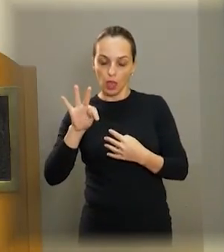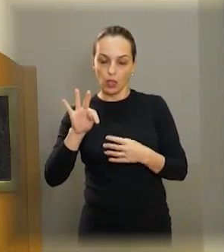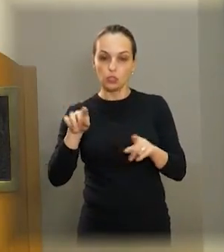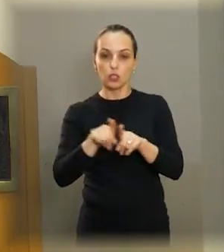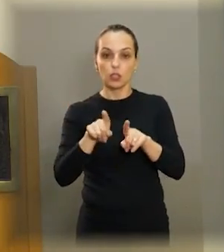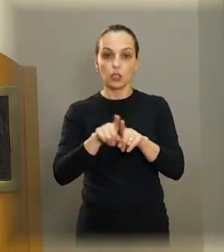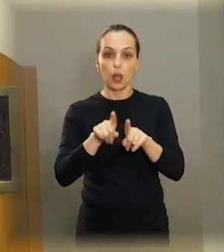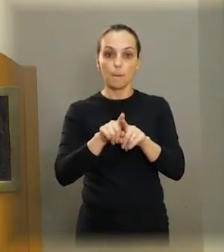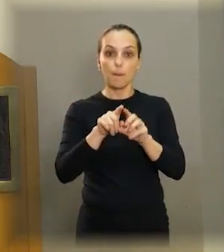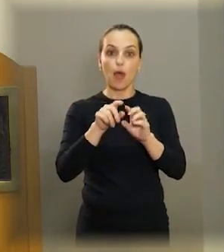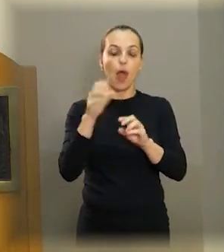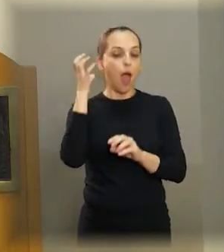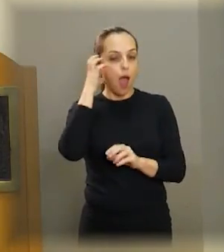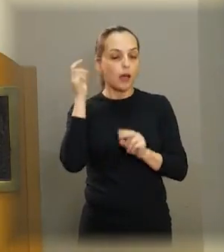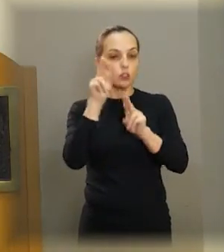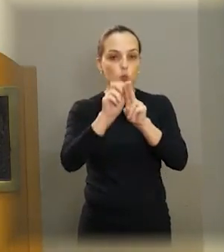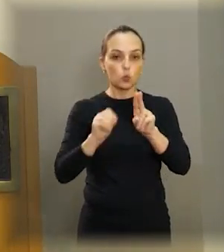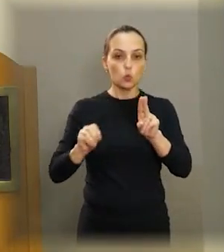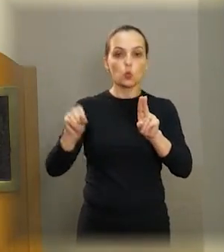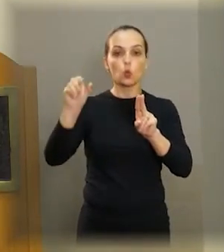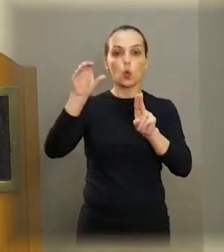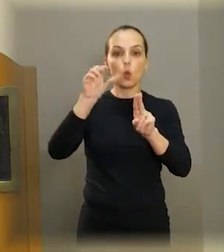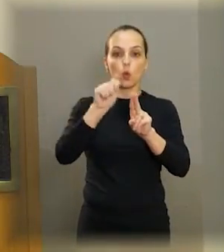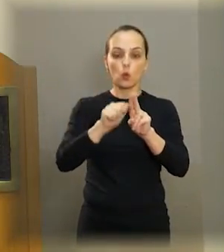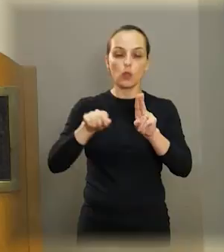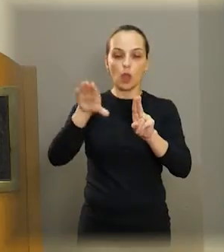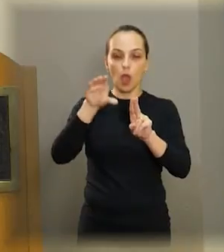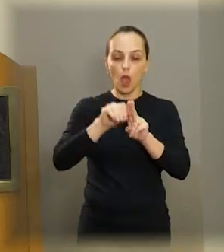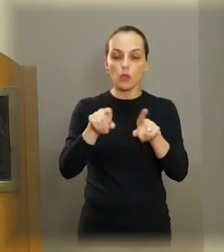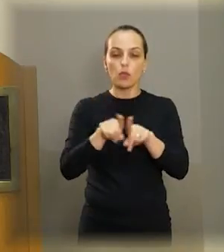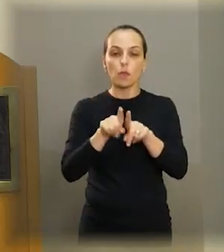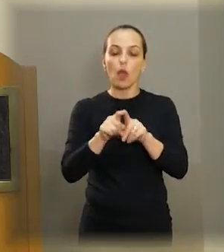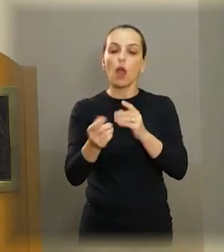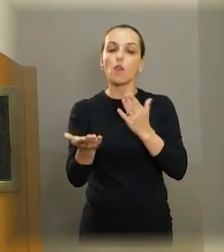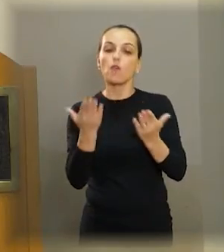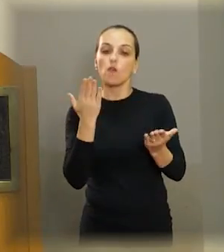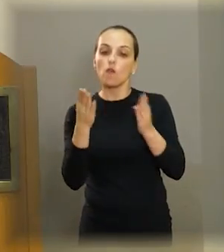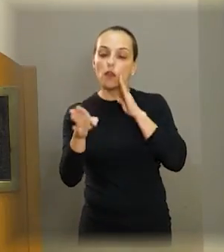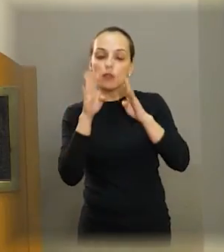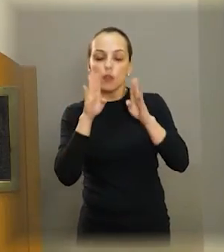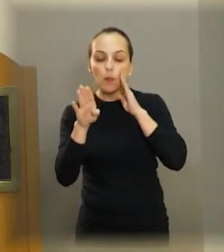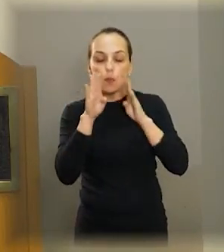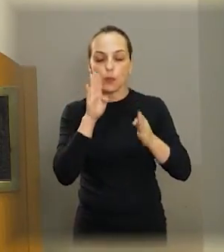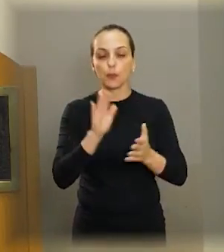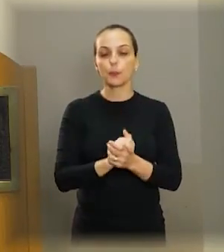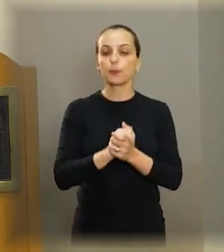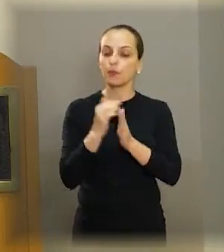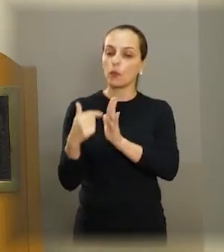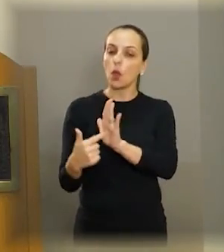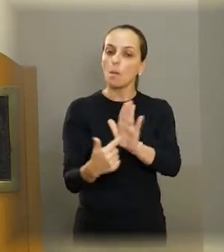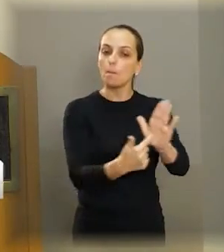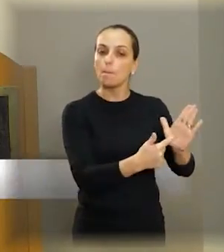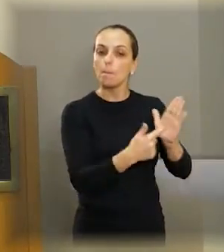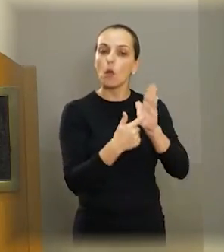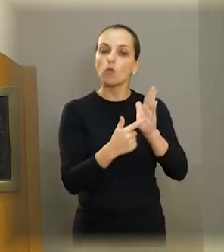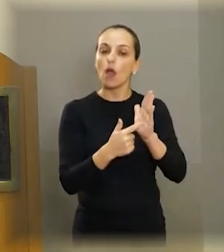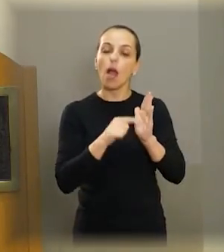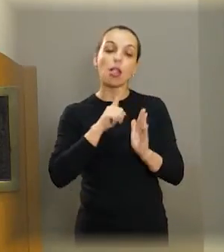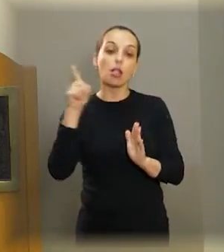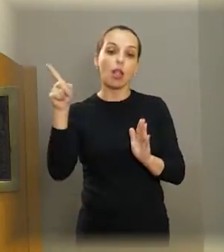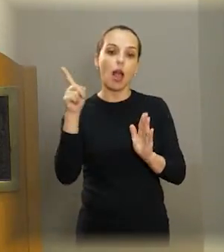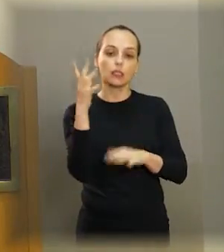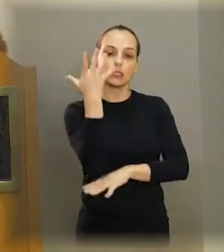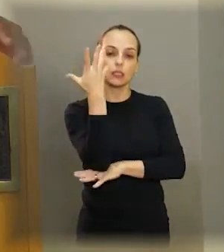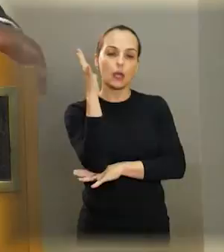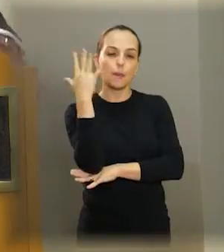pelo Facebook. Eu quero colocar umas fotos aqui, lá na praça do Tony